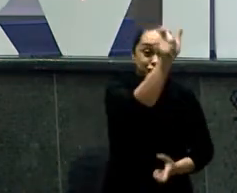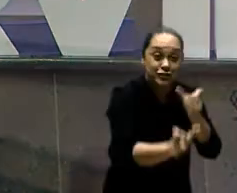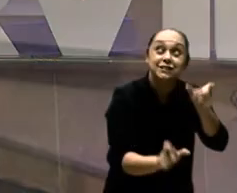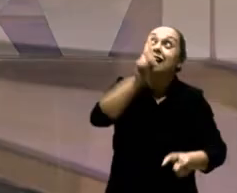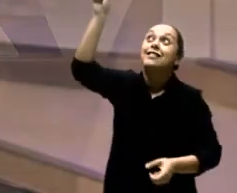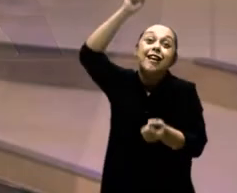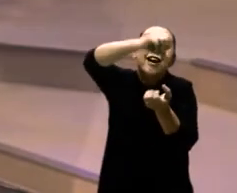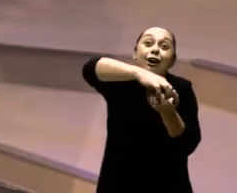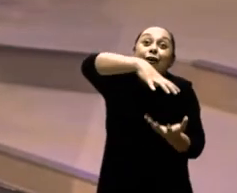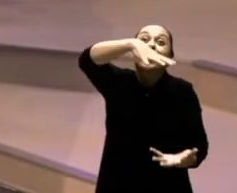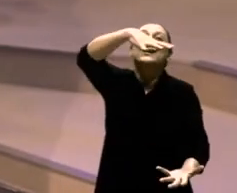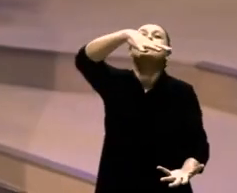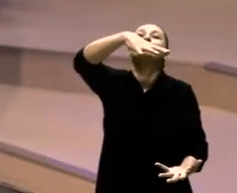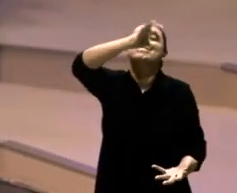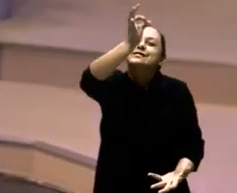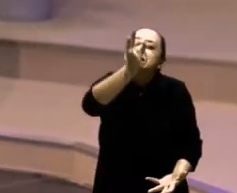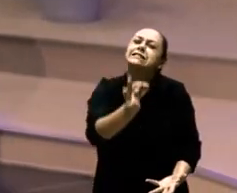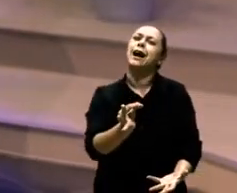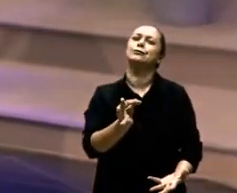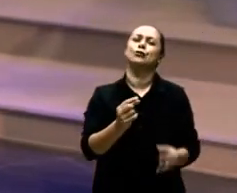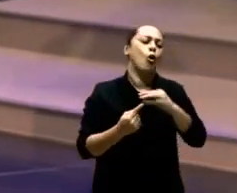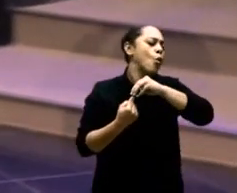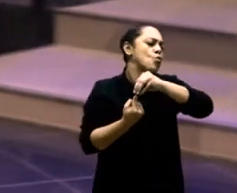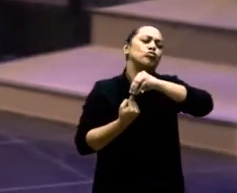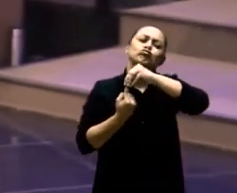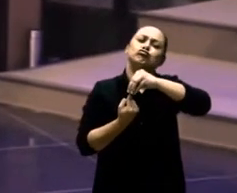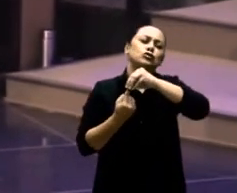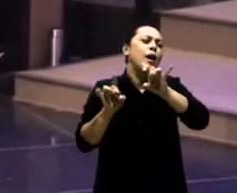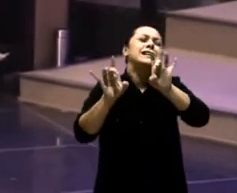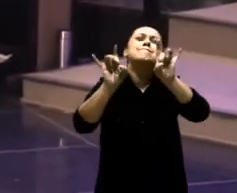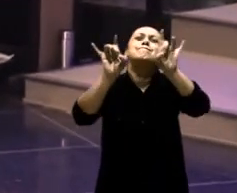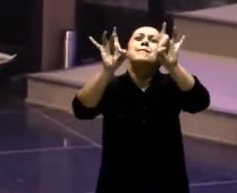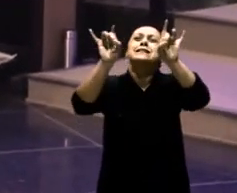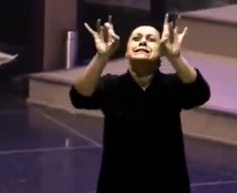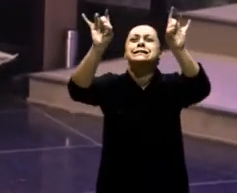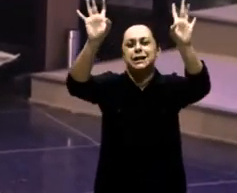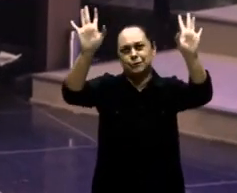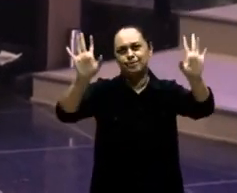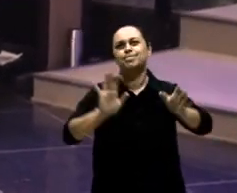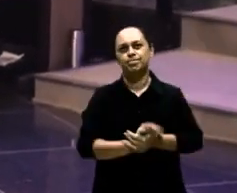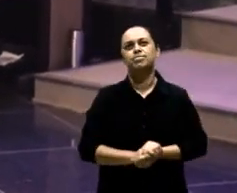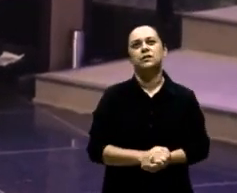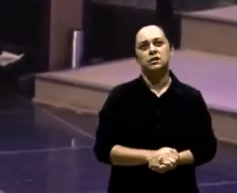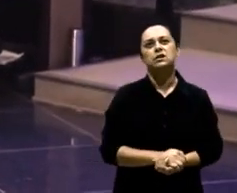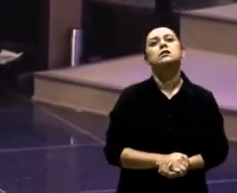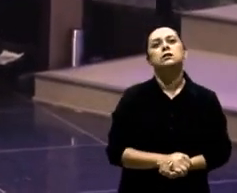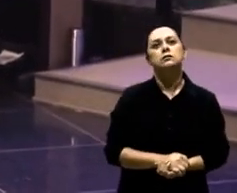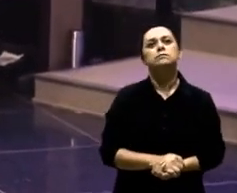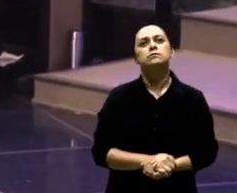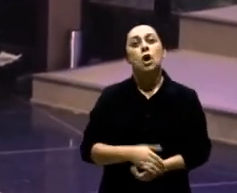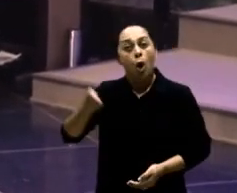Aleluia Nesta noite Deus Assentou-se De um lado Colocou você